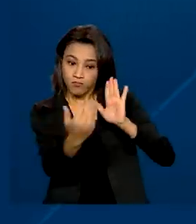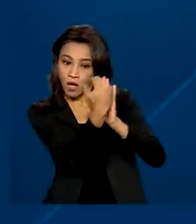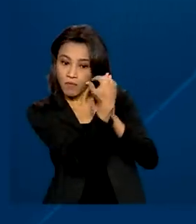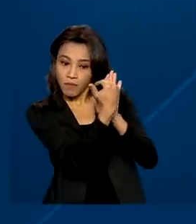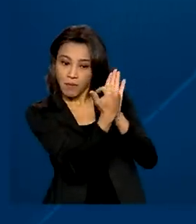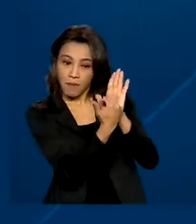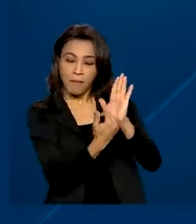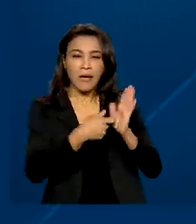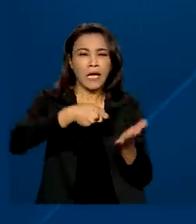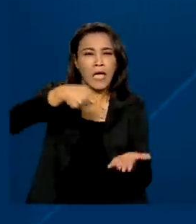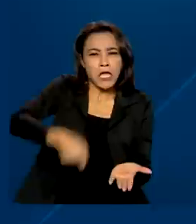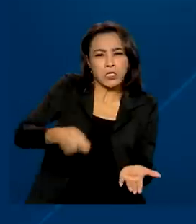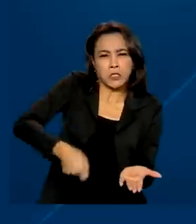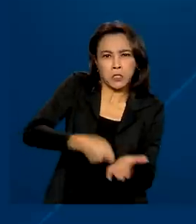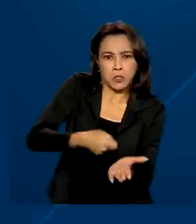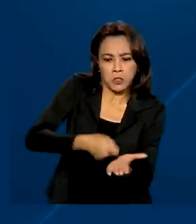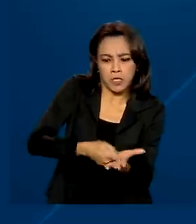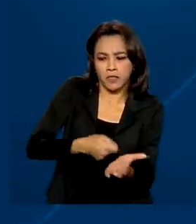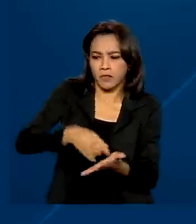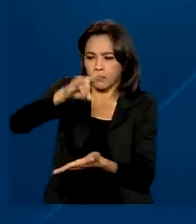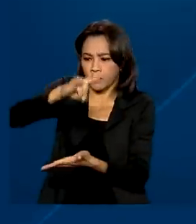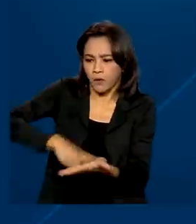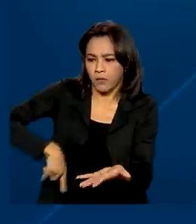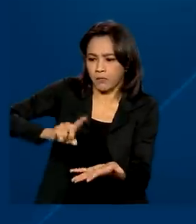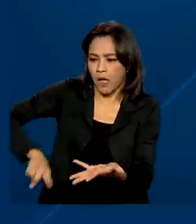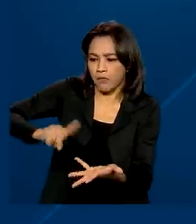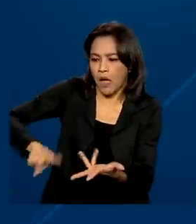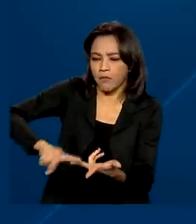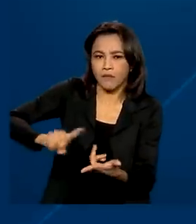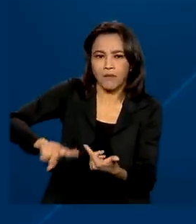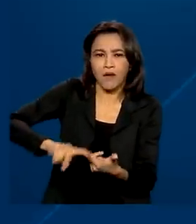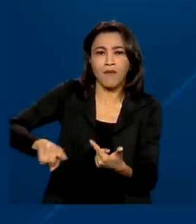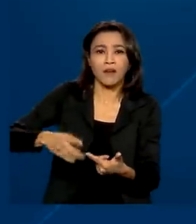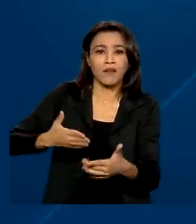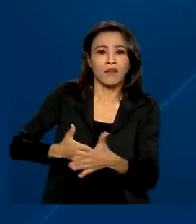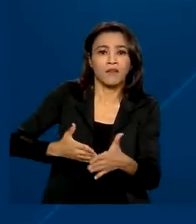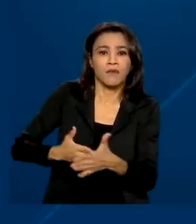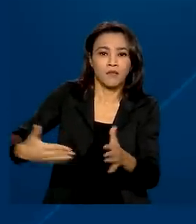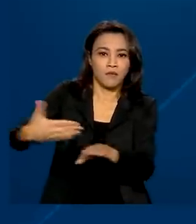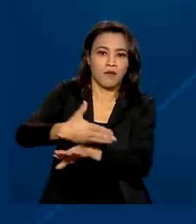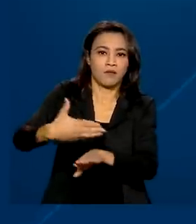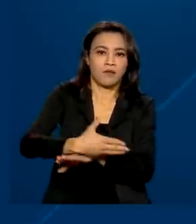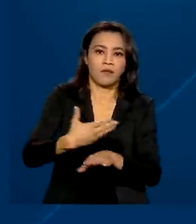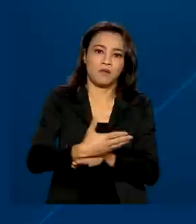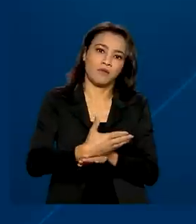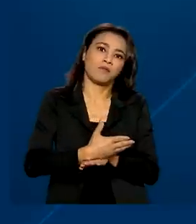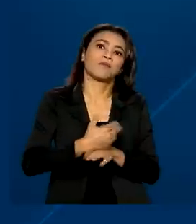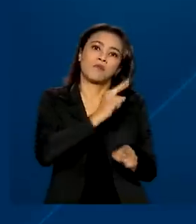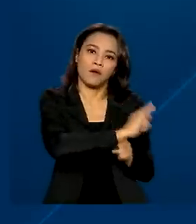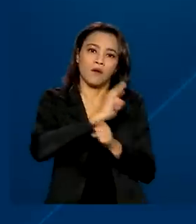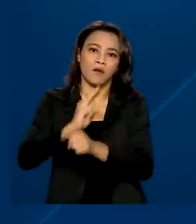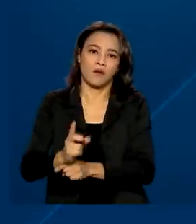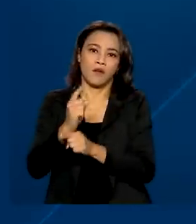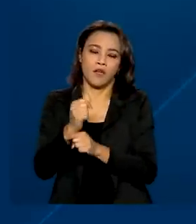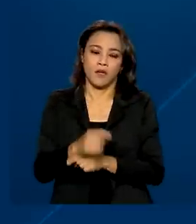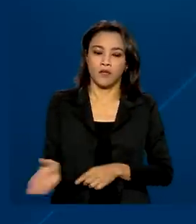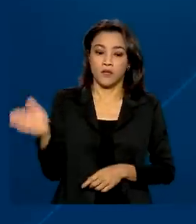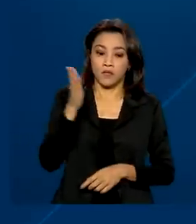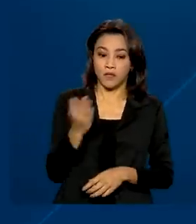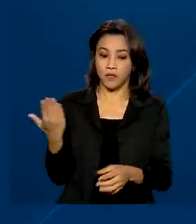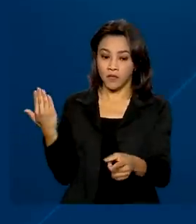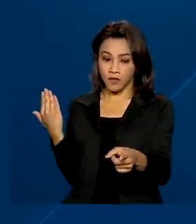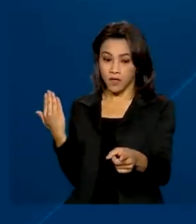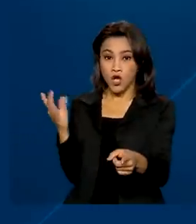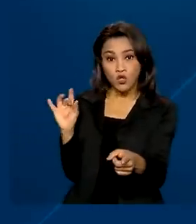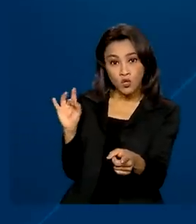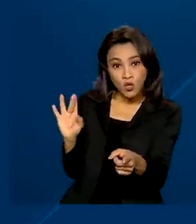da exigência de certidões que restringem o acesso aos programas de crédito. Apenas a obrigatoriedade